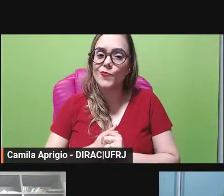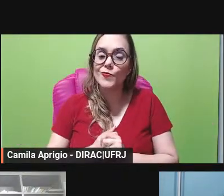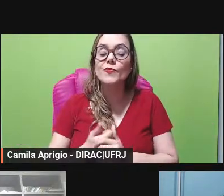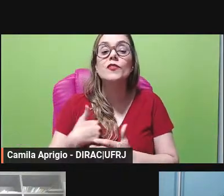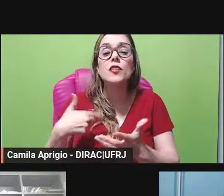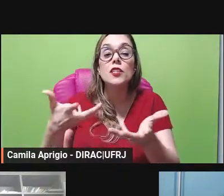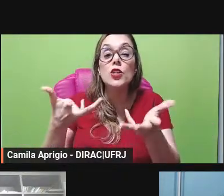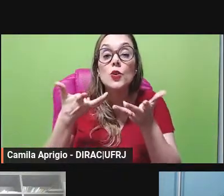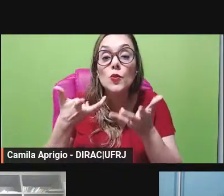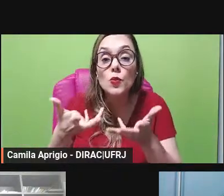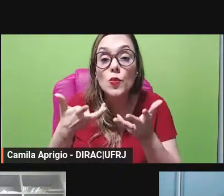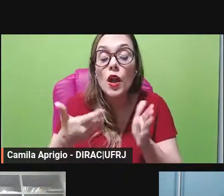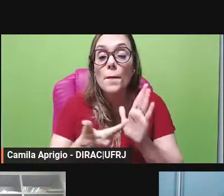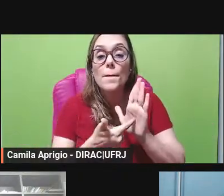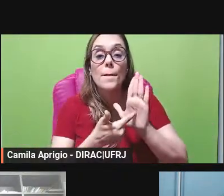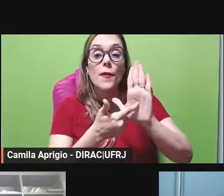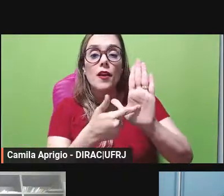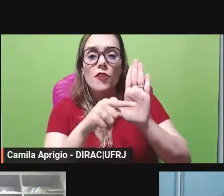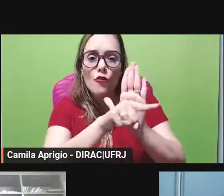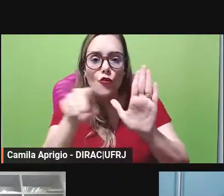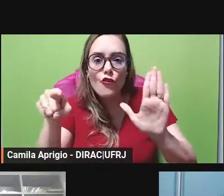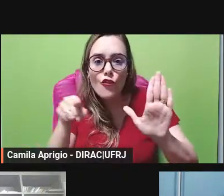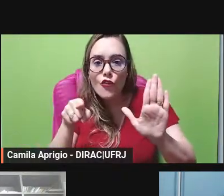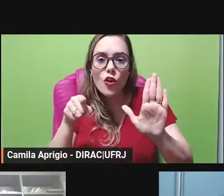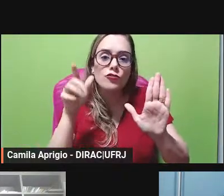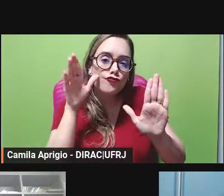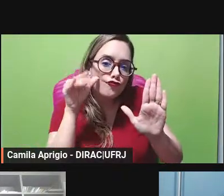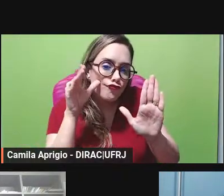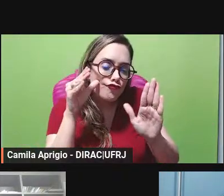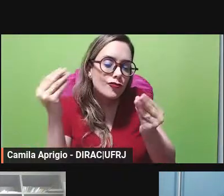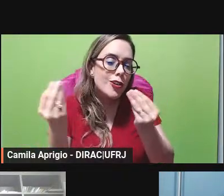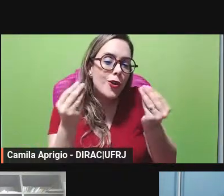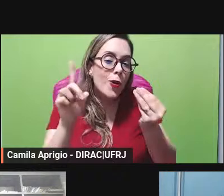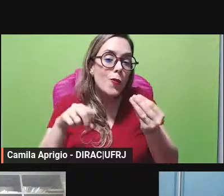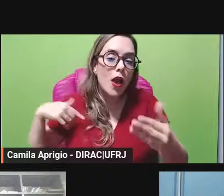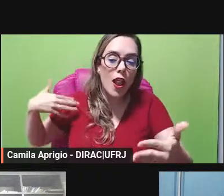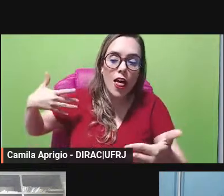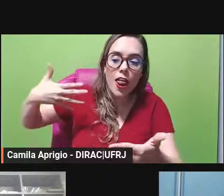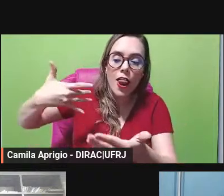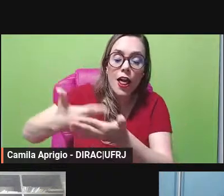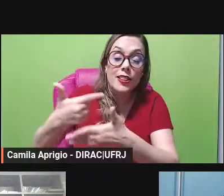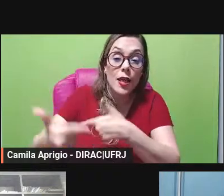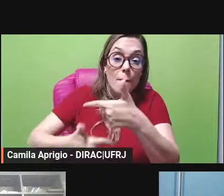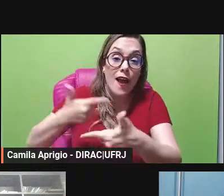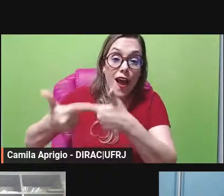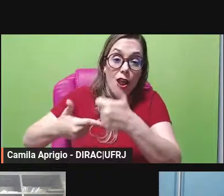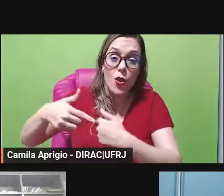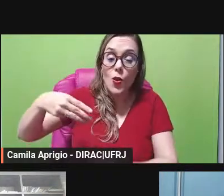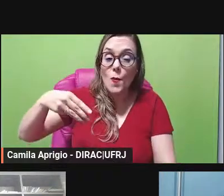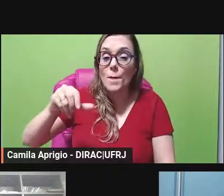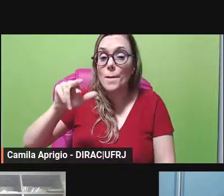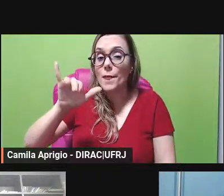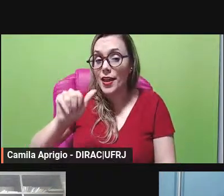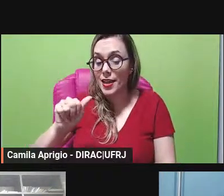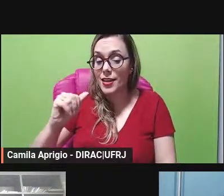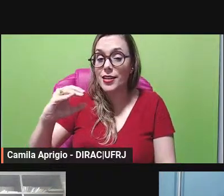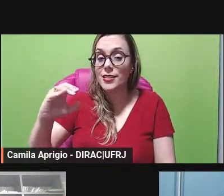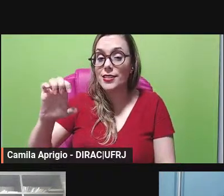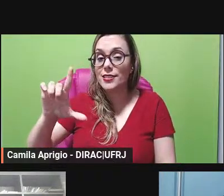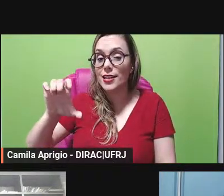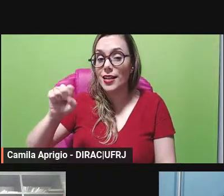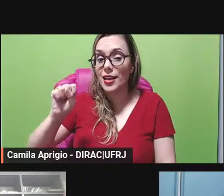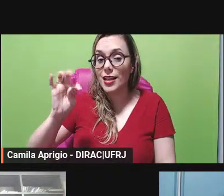percurso de formação e de trabalho da nossa querida convidada Maria Celeste Consolinda Desotti é